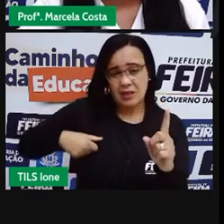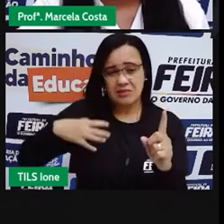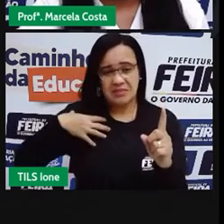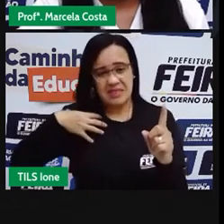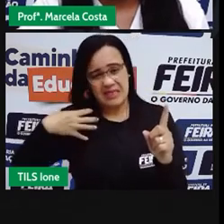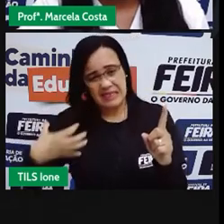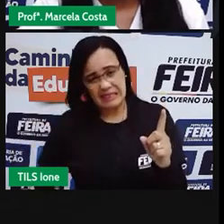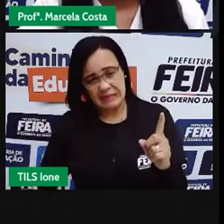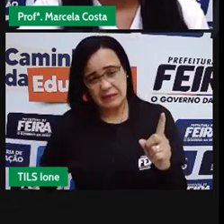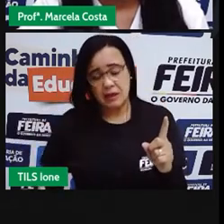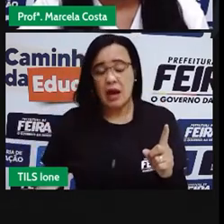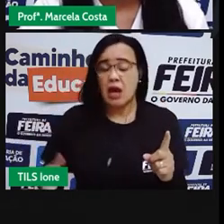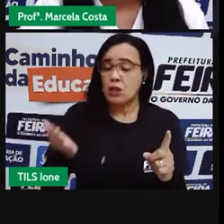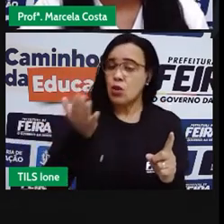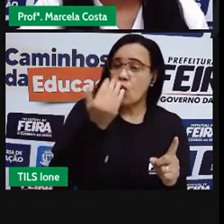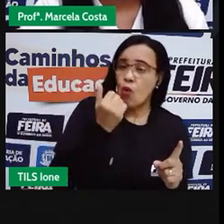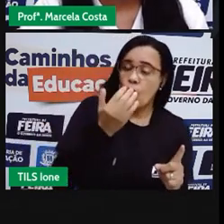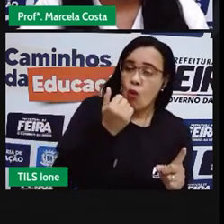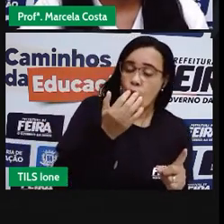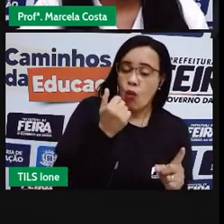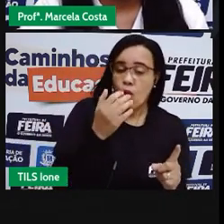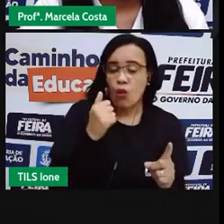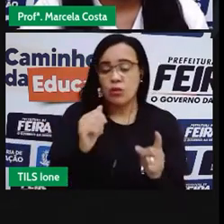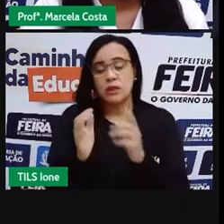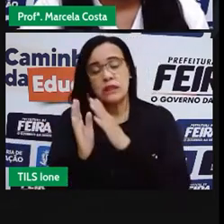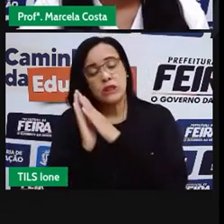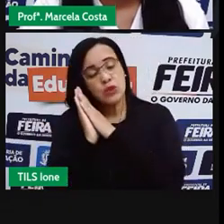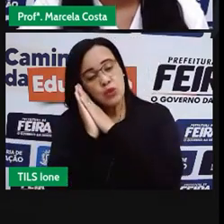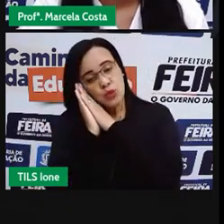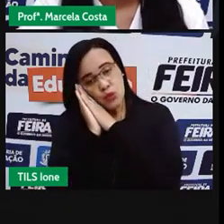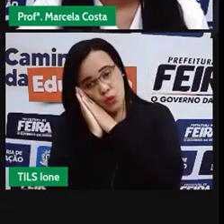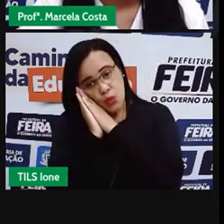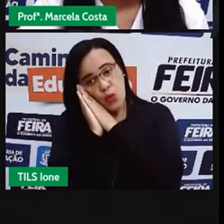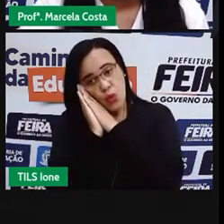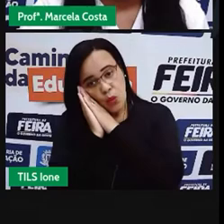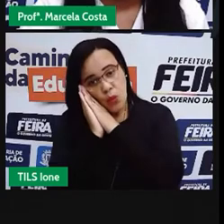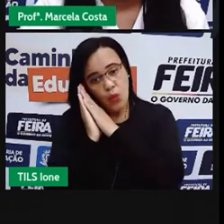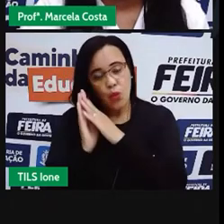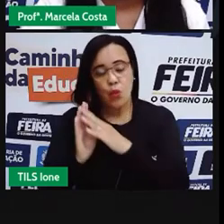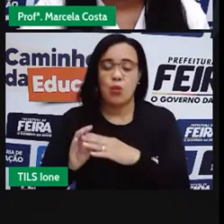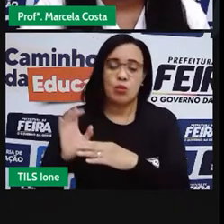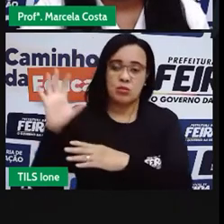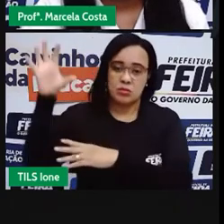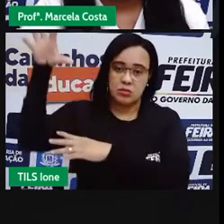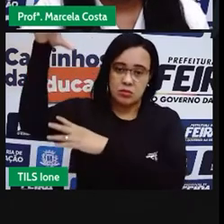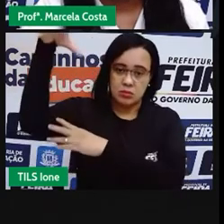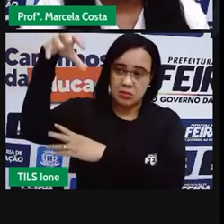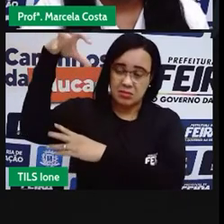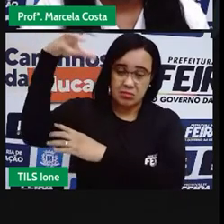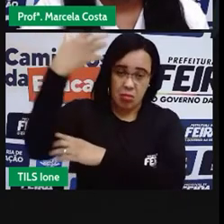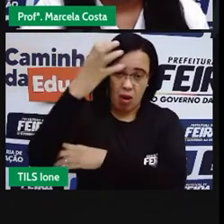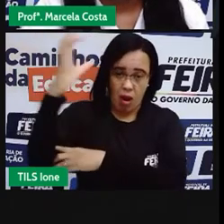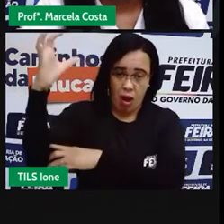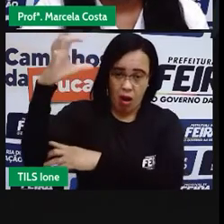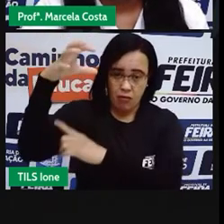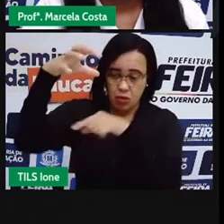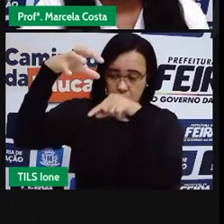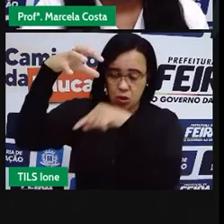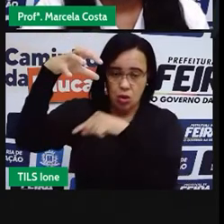de tanto cascar, dormia espichado debaixo da cumbra de uma boa árvore.